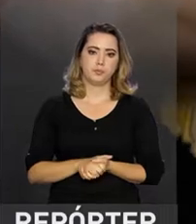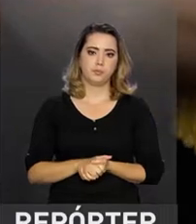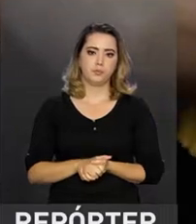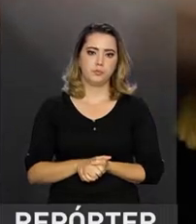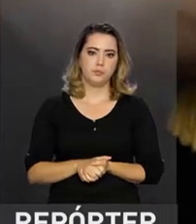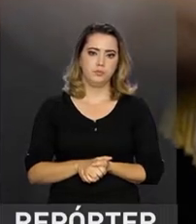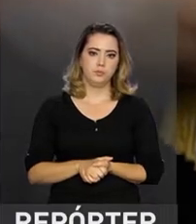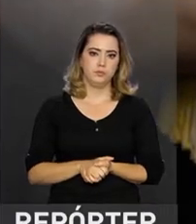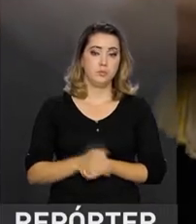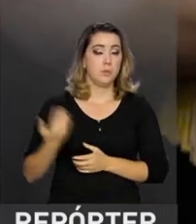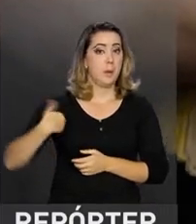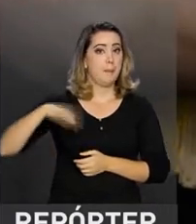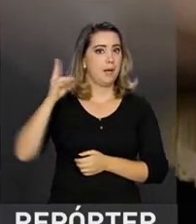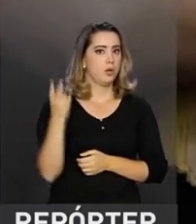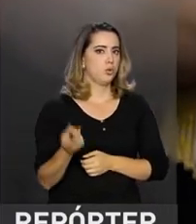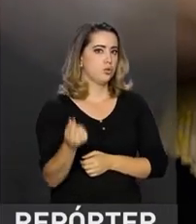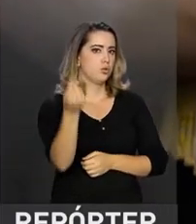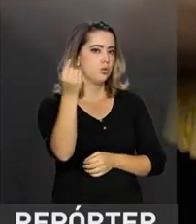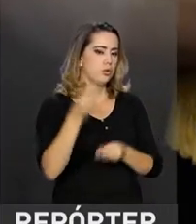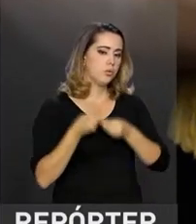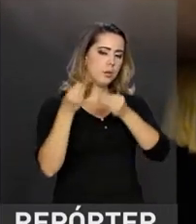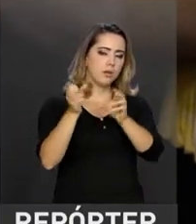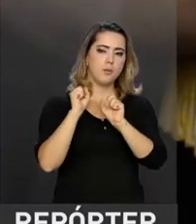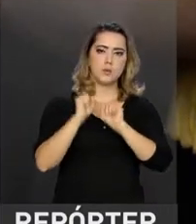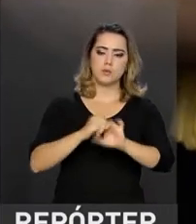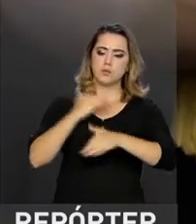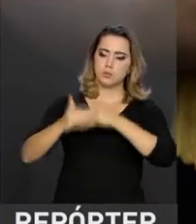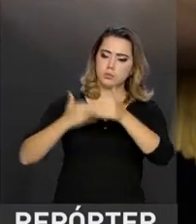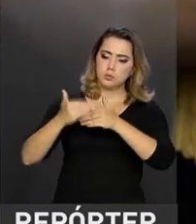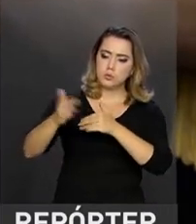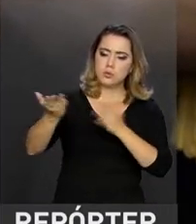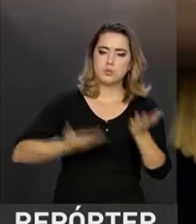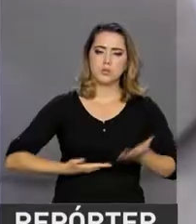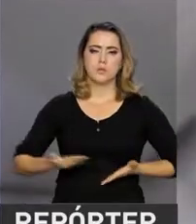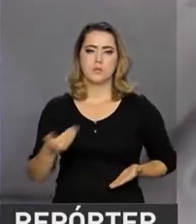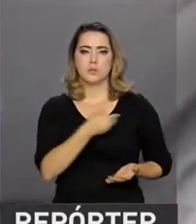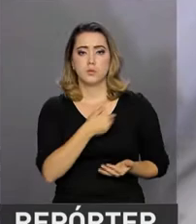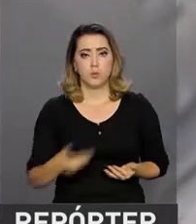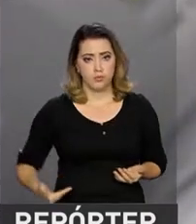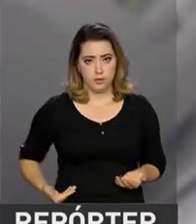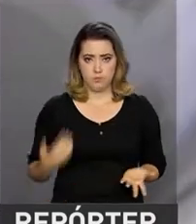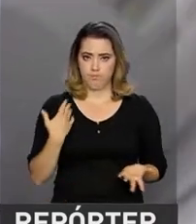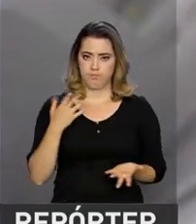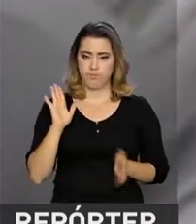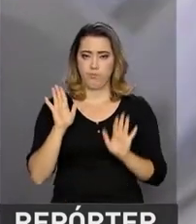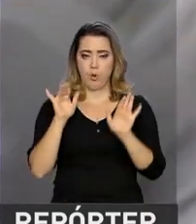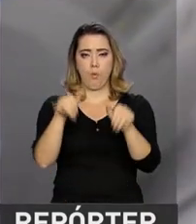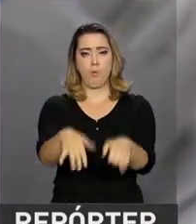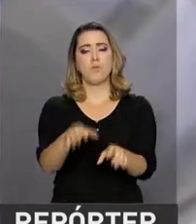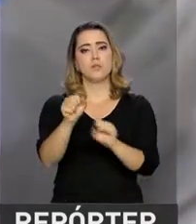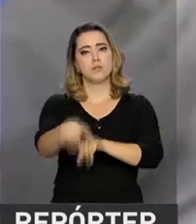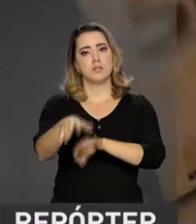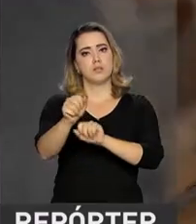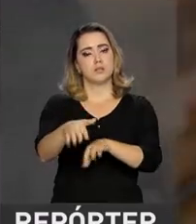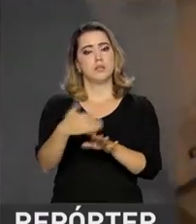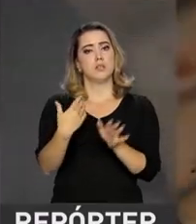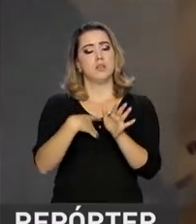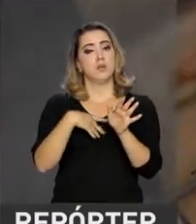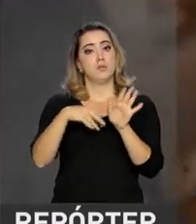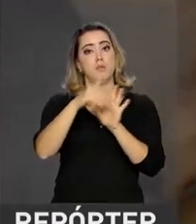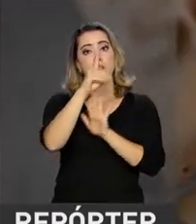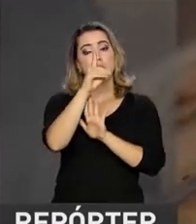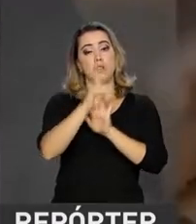Mais recursos para garantir a continuidade de serviços públicos. Até o fim de setembro, o governo federal vai editar